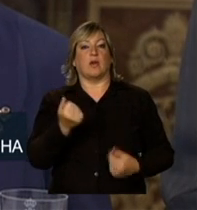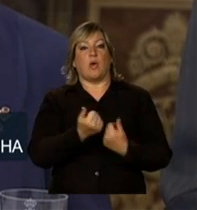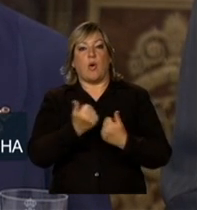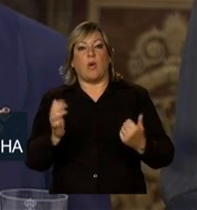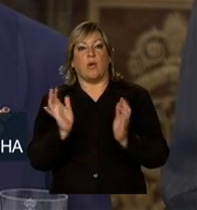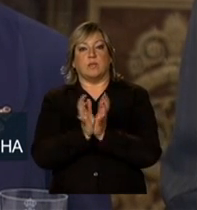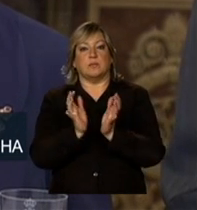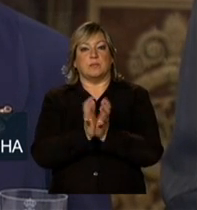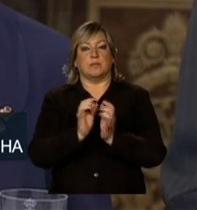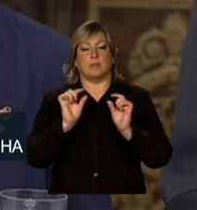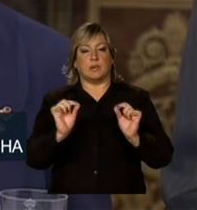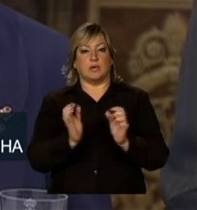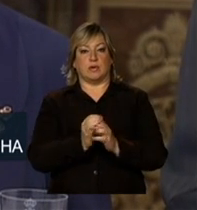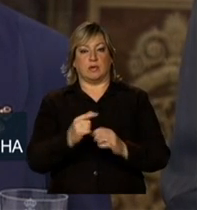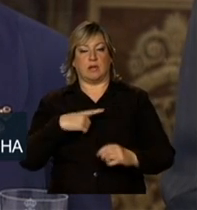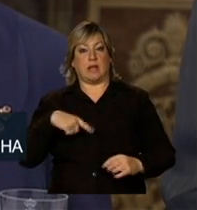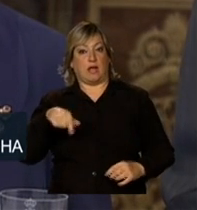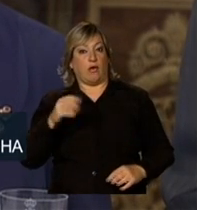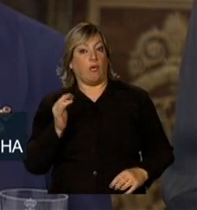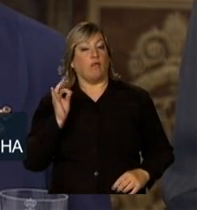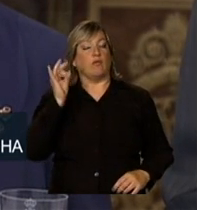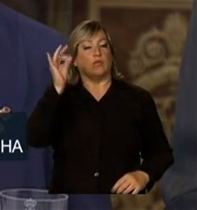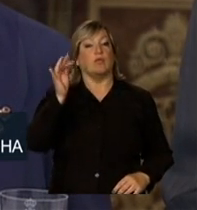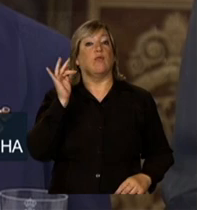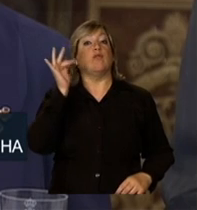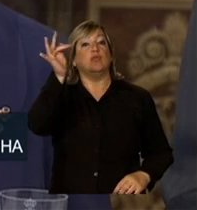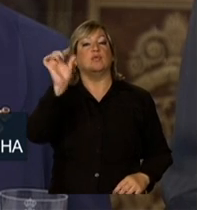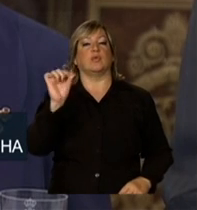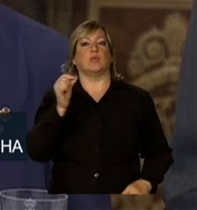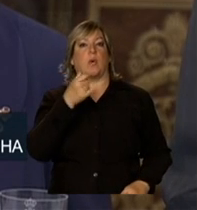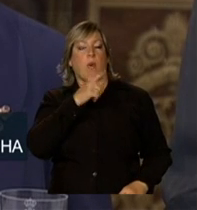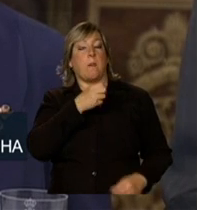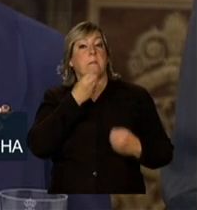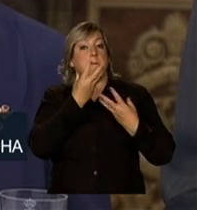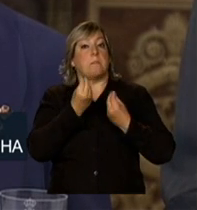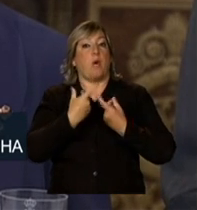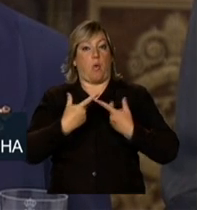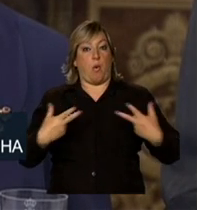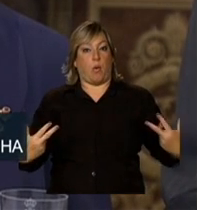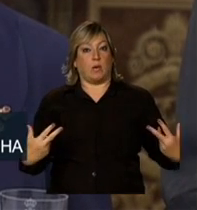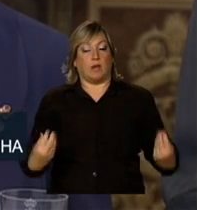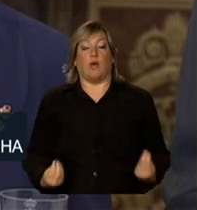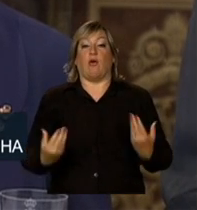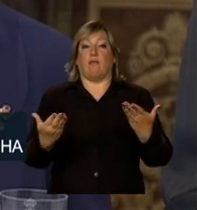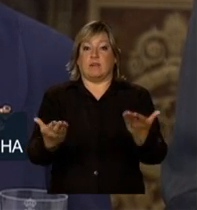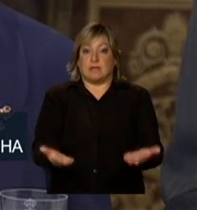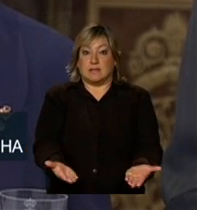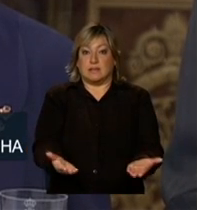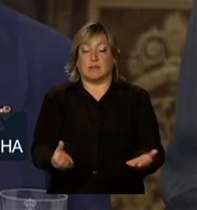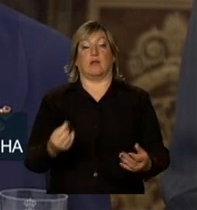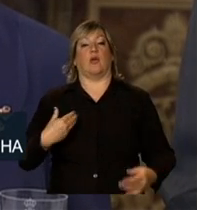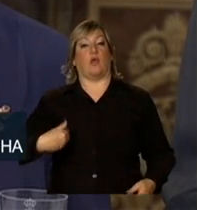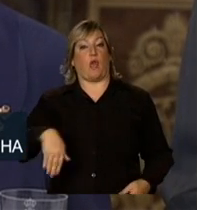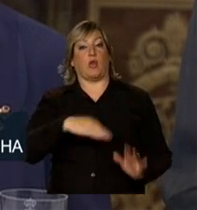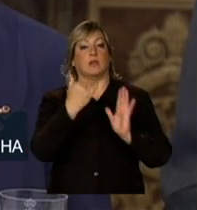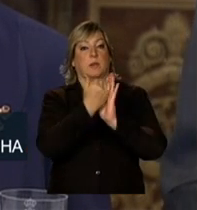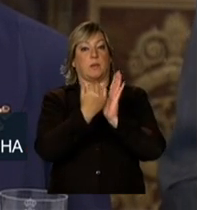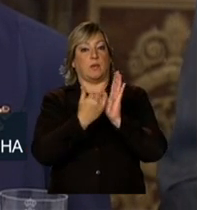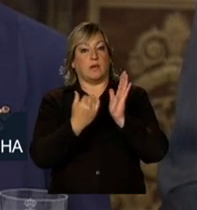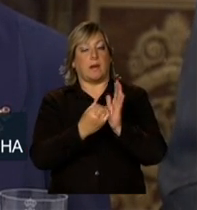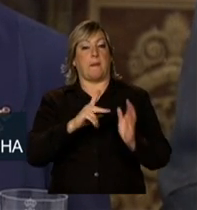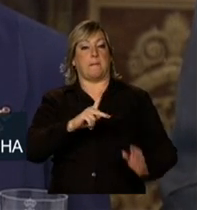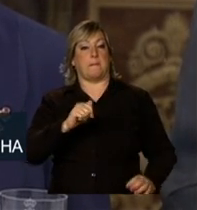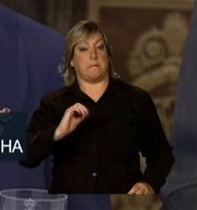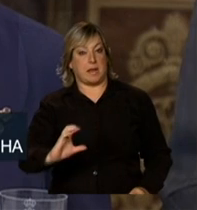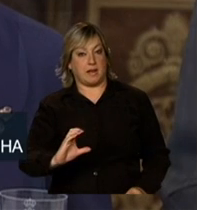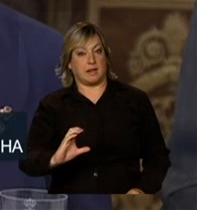Industrial. O futuro reserva muitas oportunidades oferecidas pelo nosso Programa de Aceleração